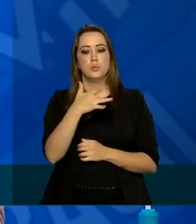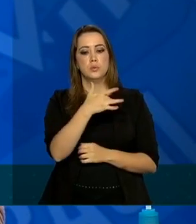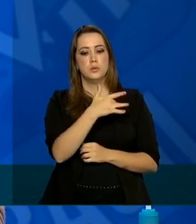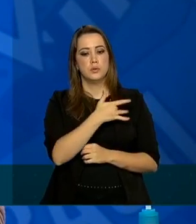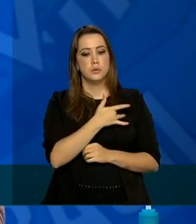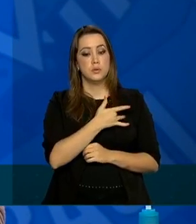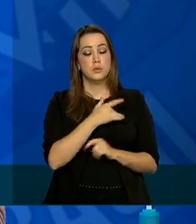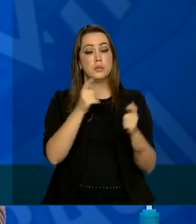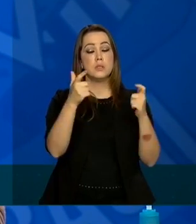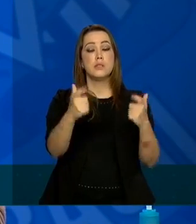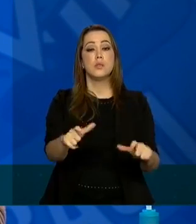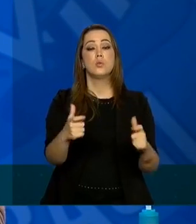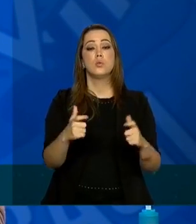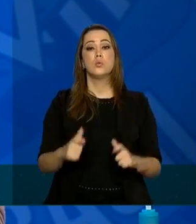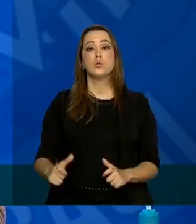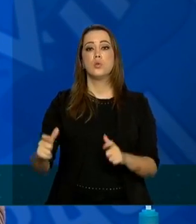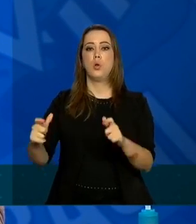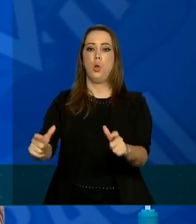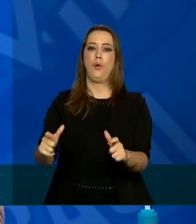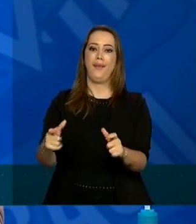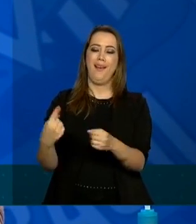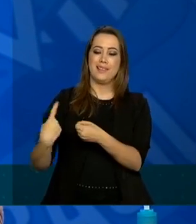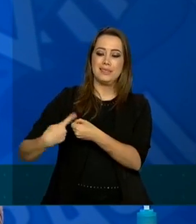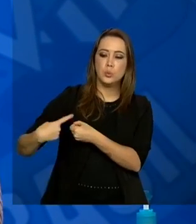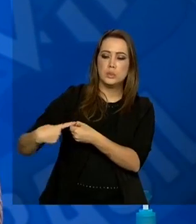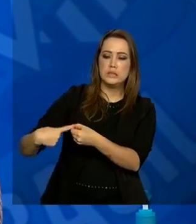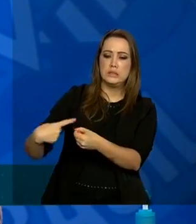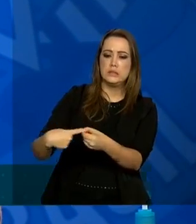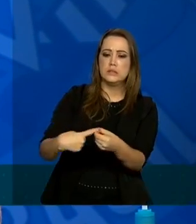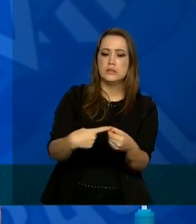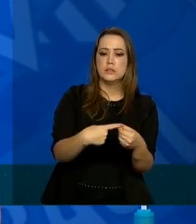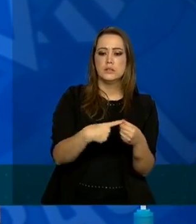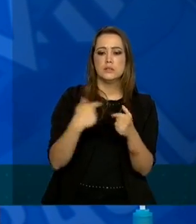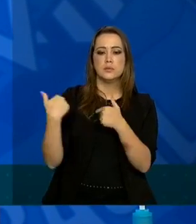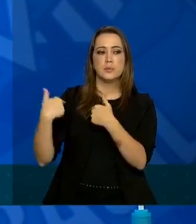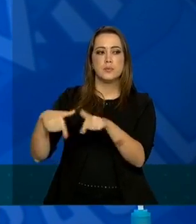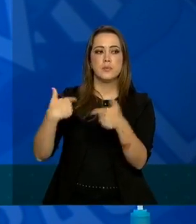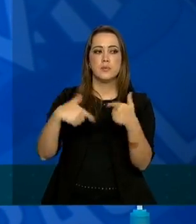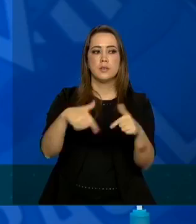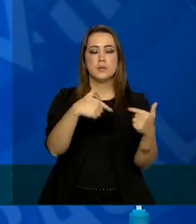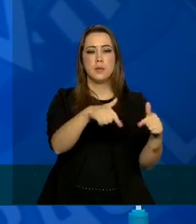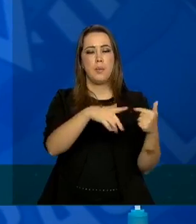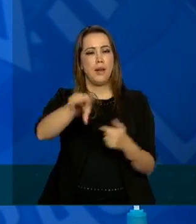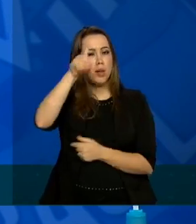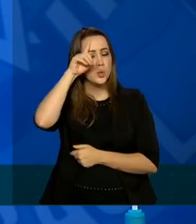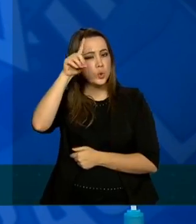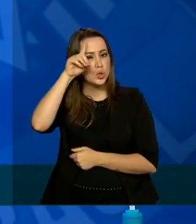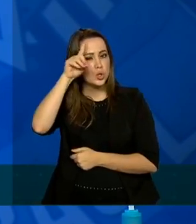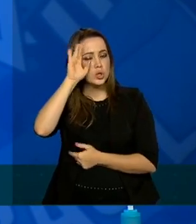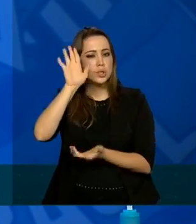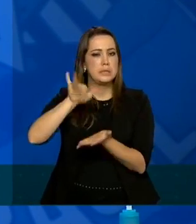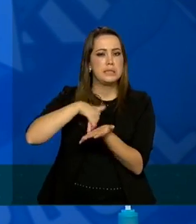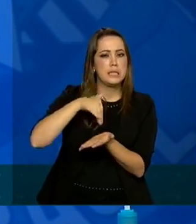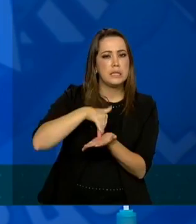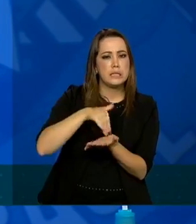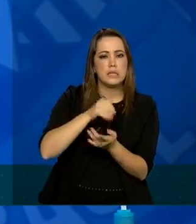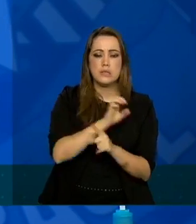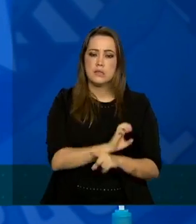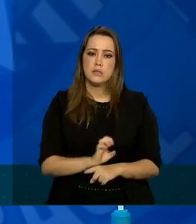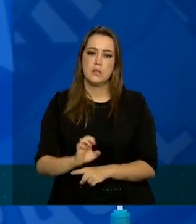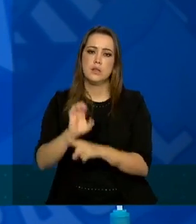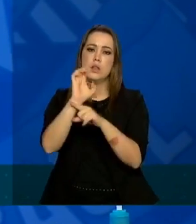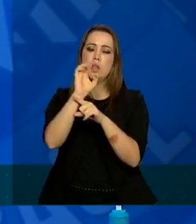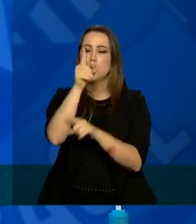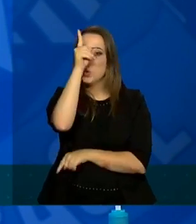estão nos municípios dia a dia trabalhando nos hospitais nas secretarias estaduais